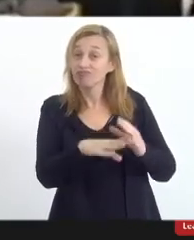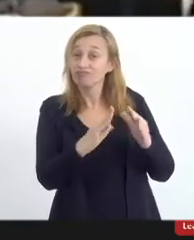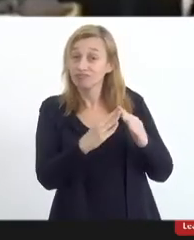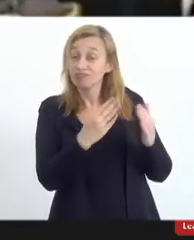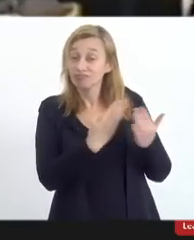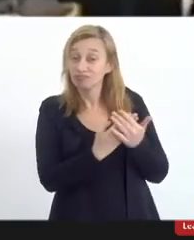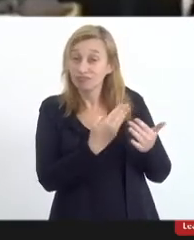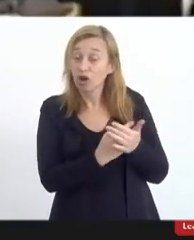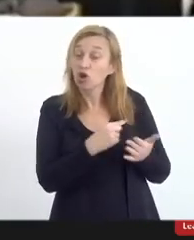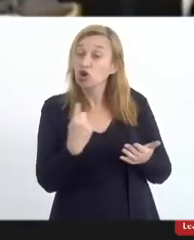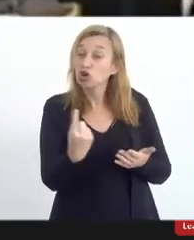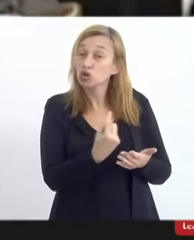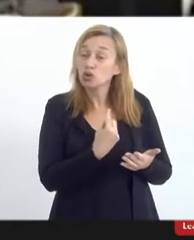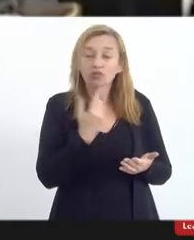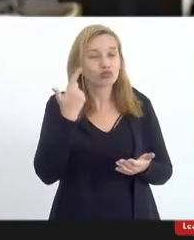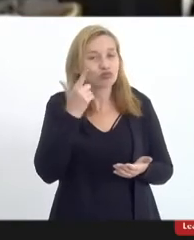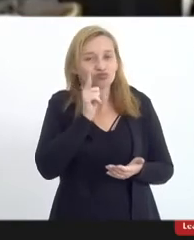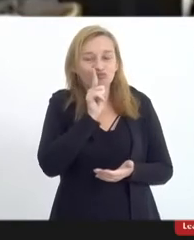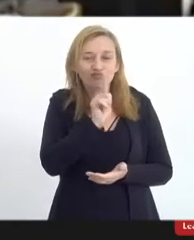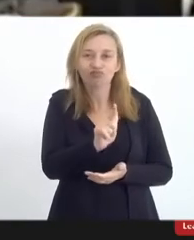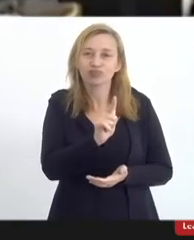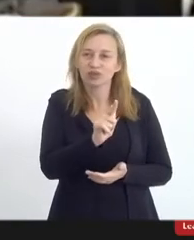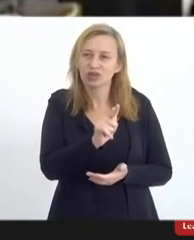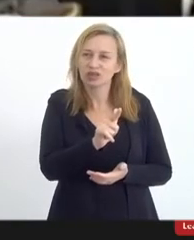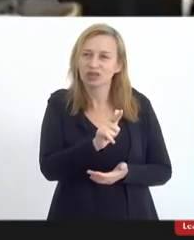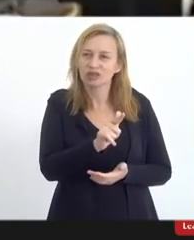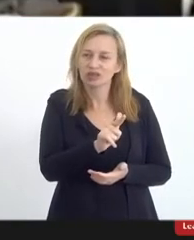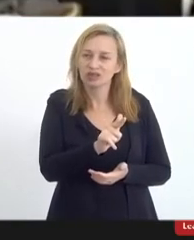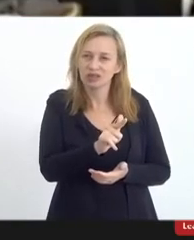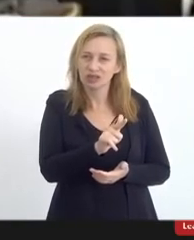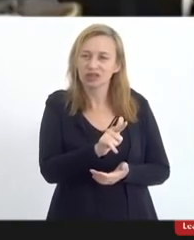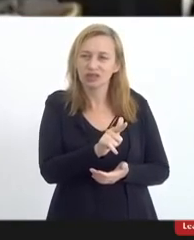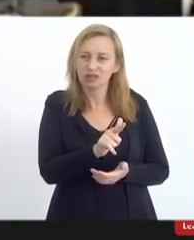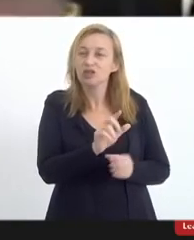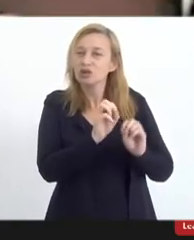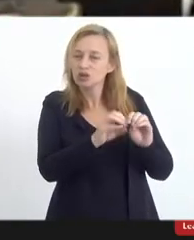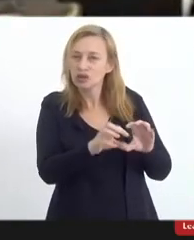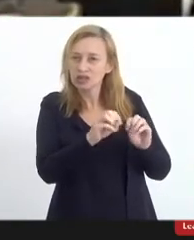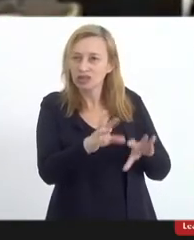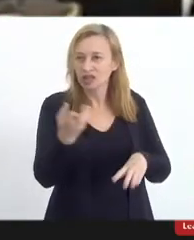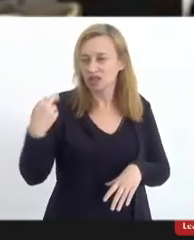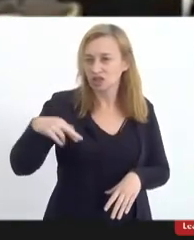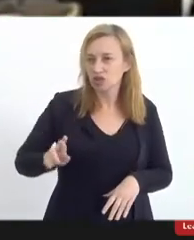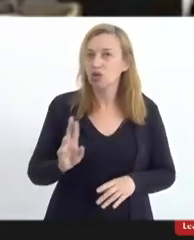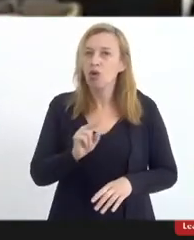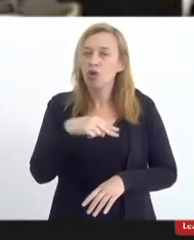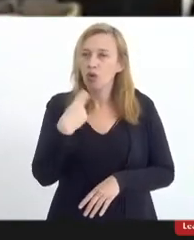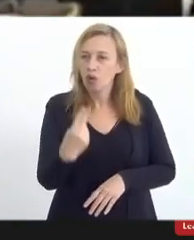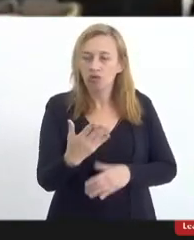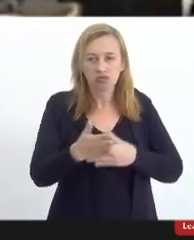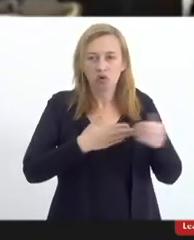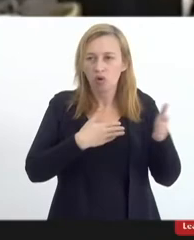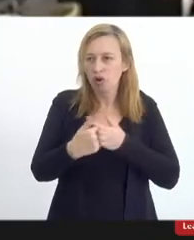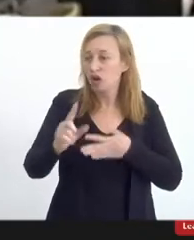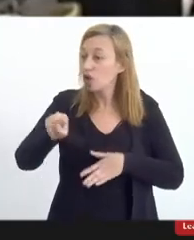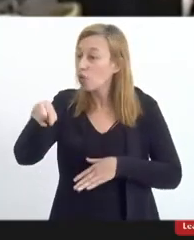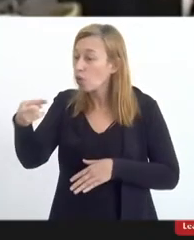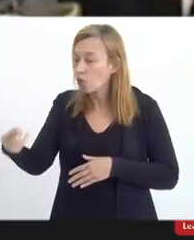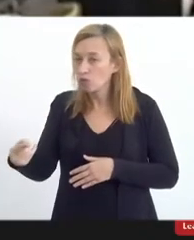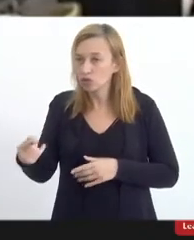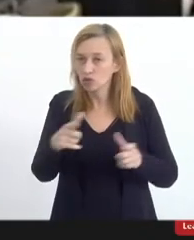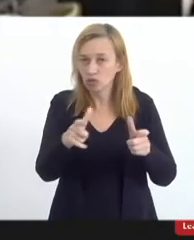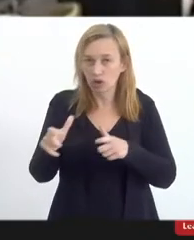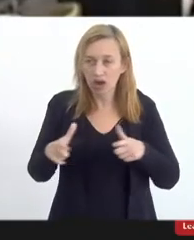que nós vamos conseguir, seja através do ensino religioso ou através de qualquer outro componente,